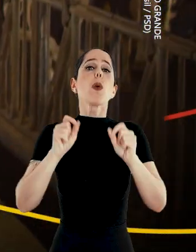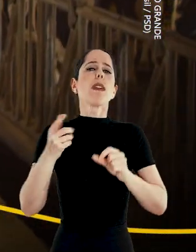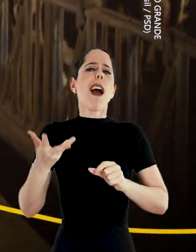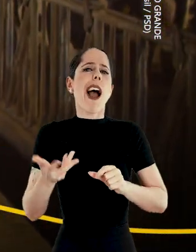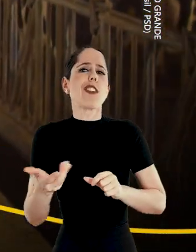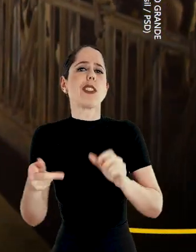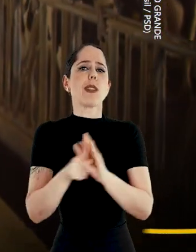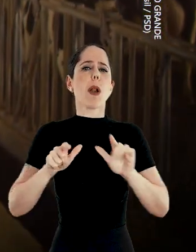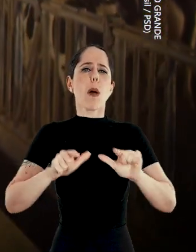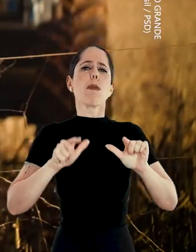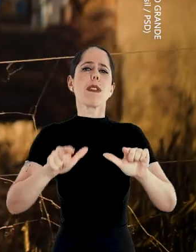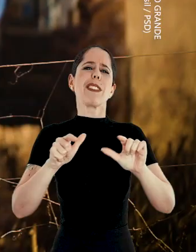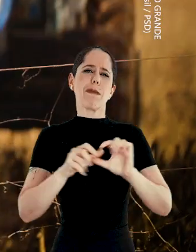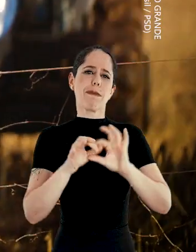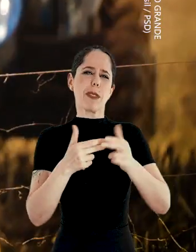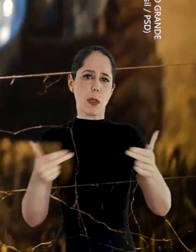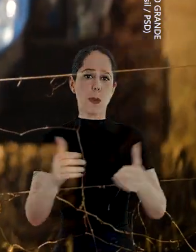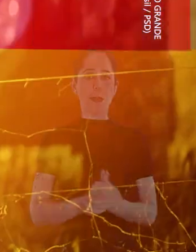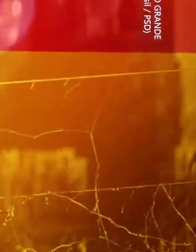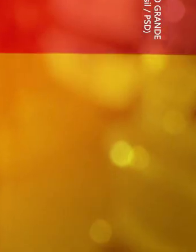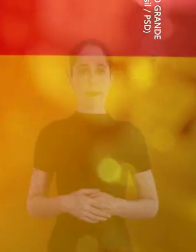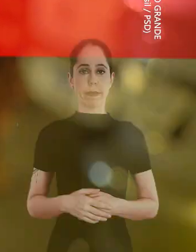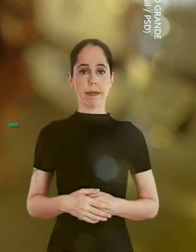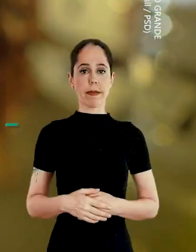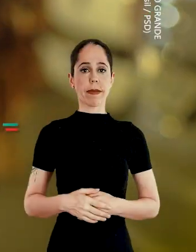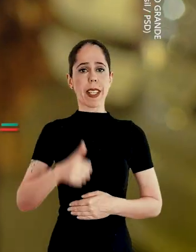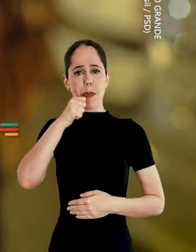E melhorando a agilidade dos licenciamentos